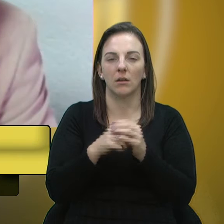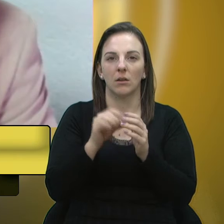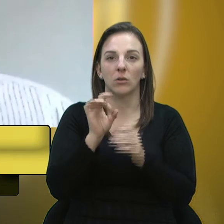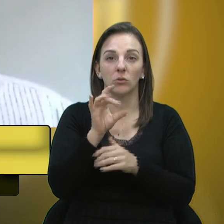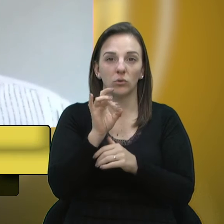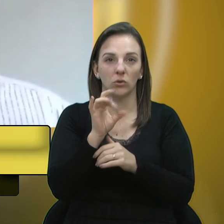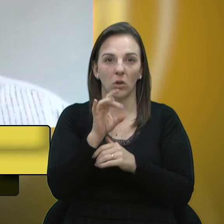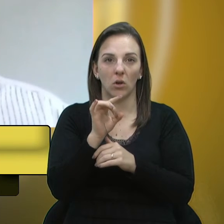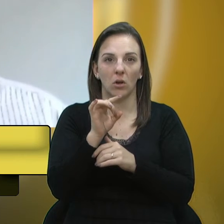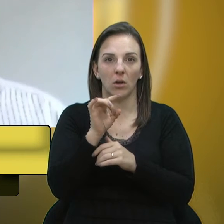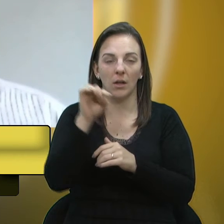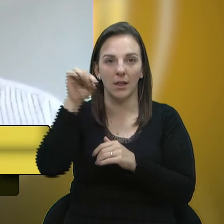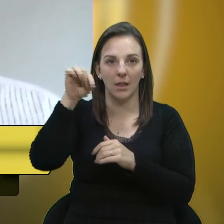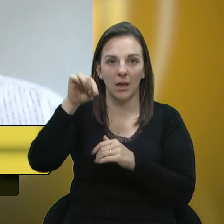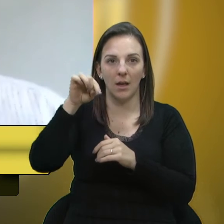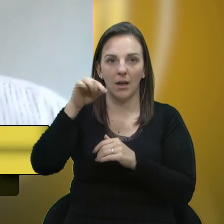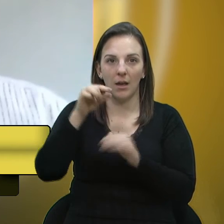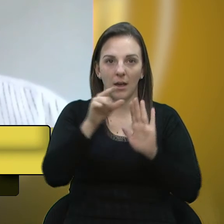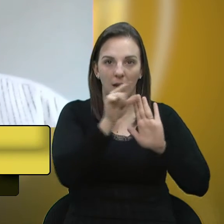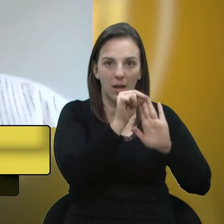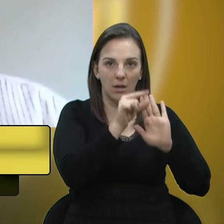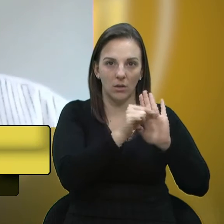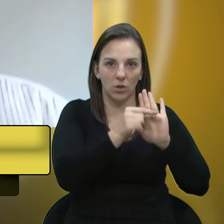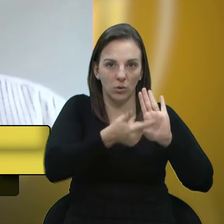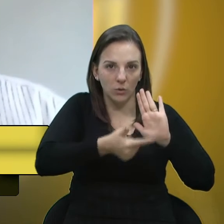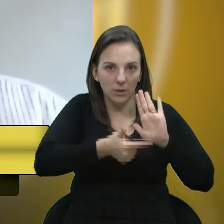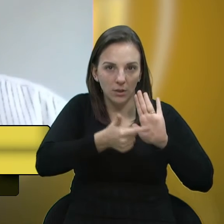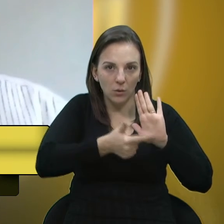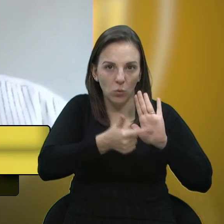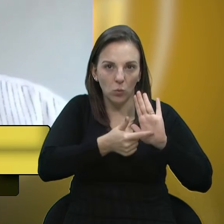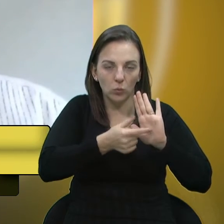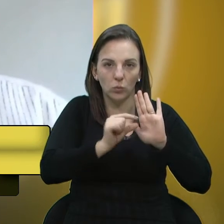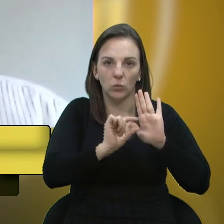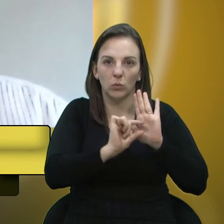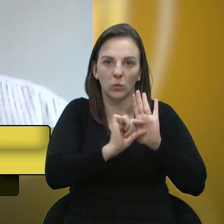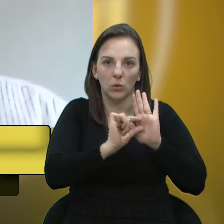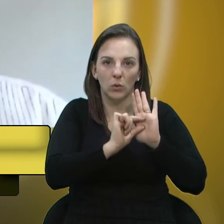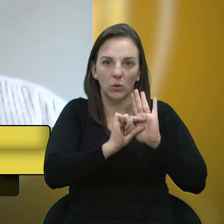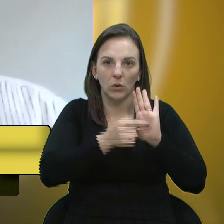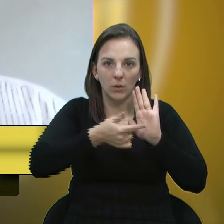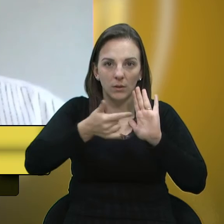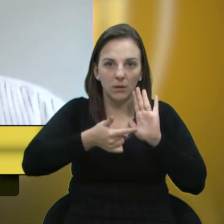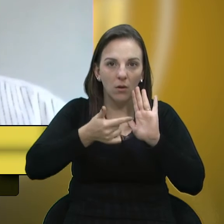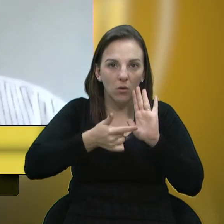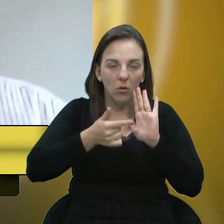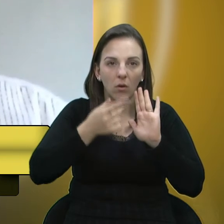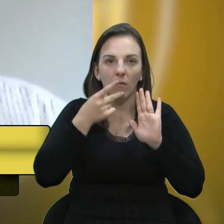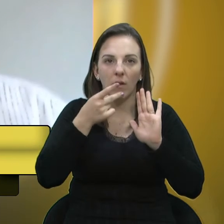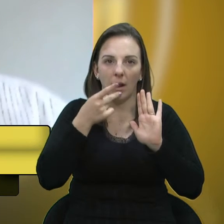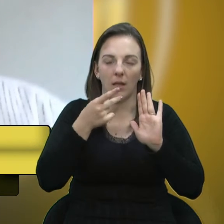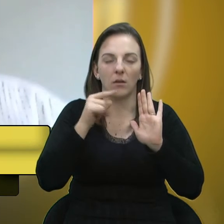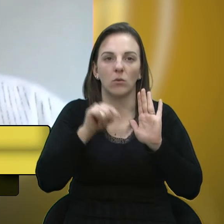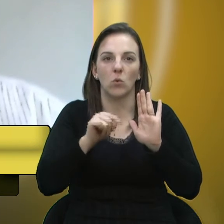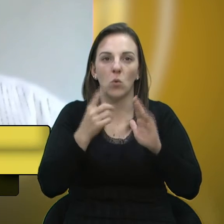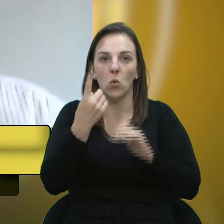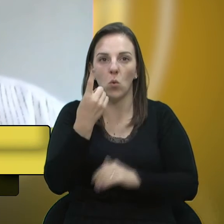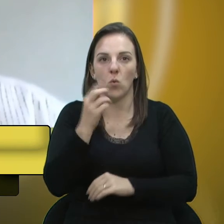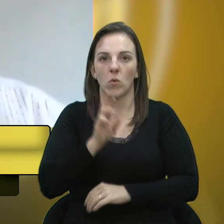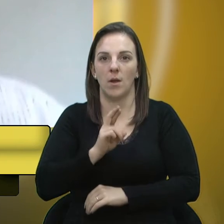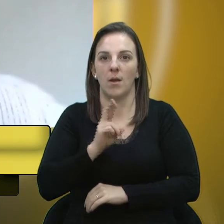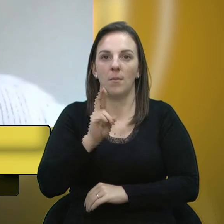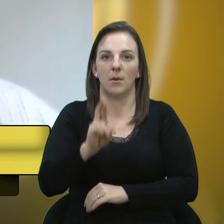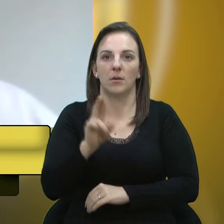lá no artigo 2º, no inciso 2º, quando ele fala de um representante dos